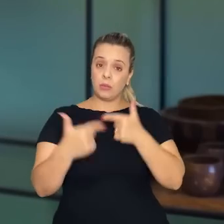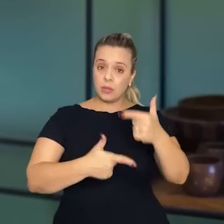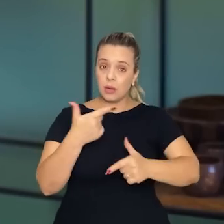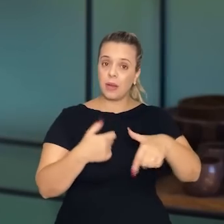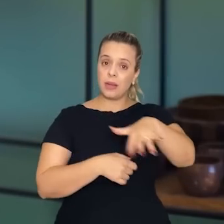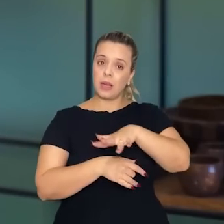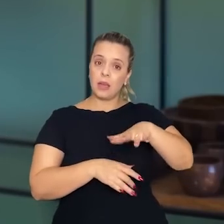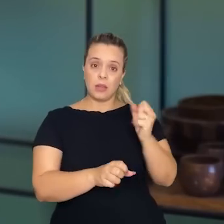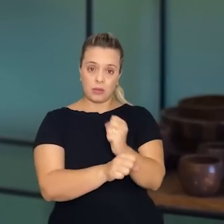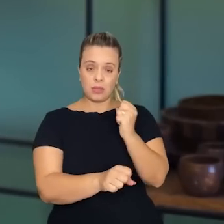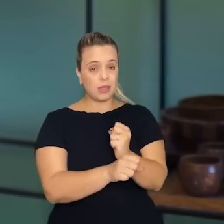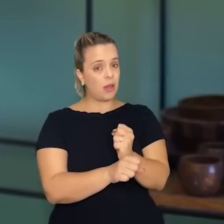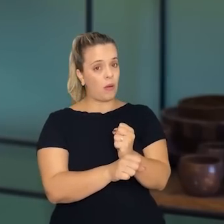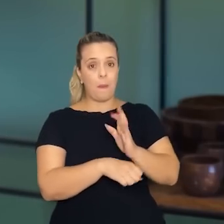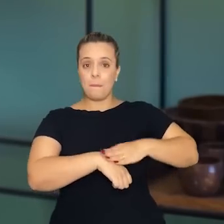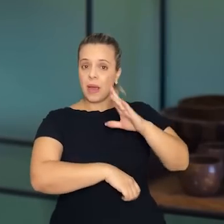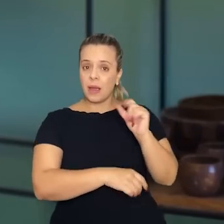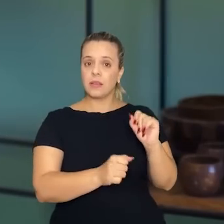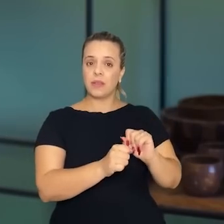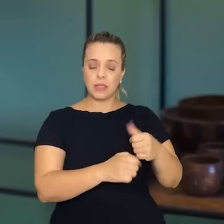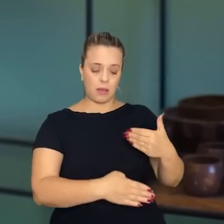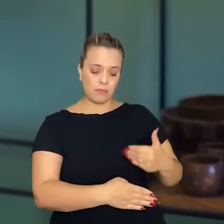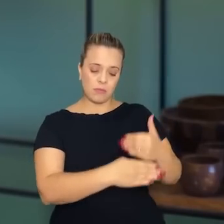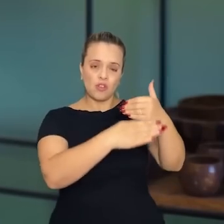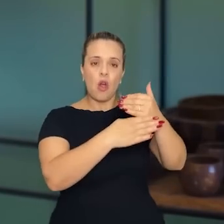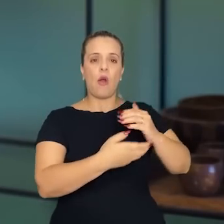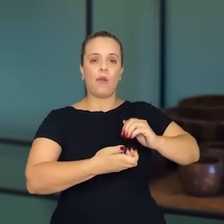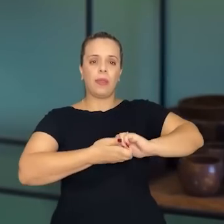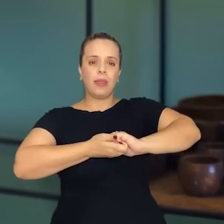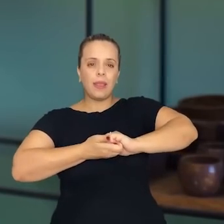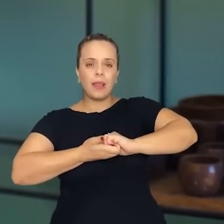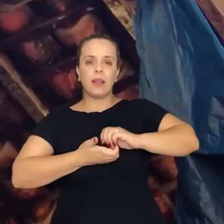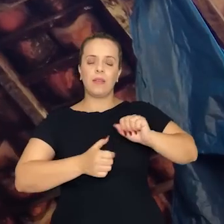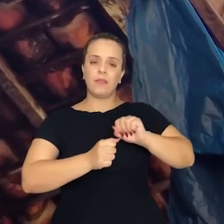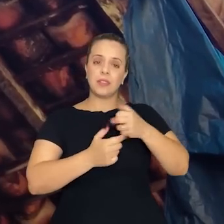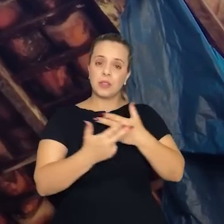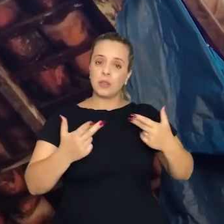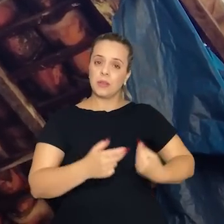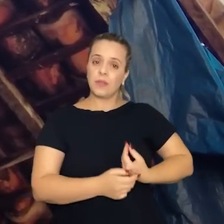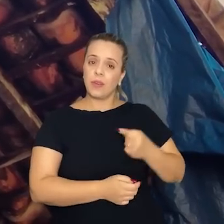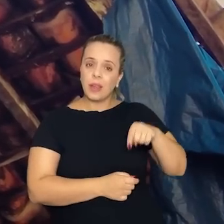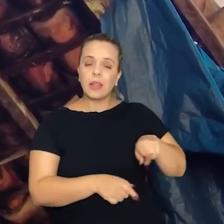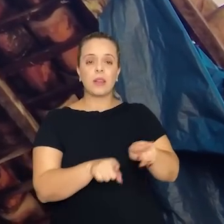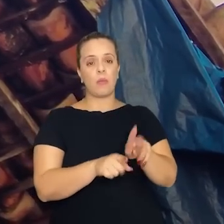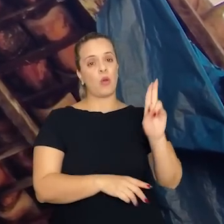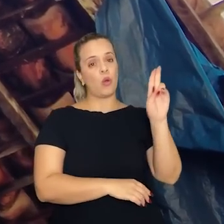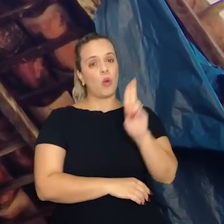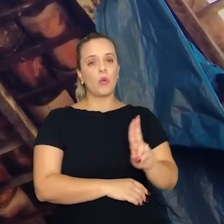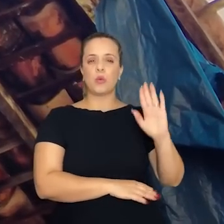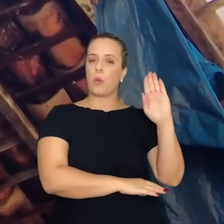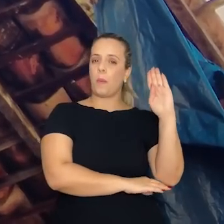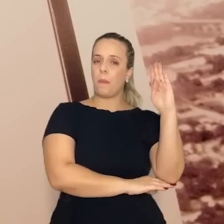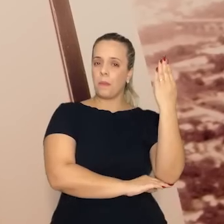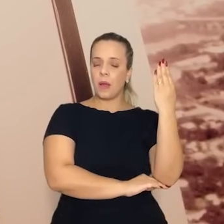produzida aqui, né? Os tijolos, telhas, a madeira utilizada na casa.